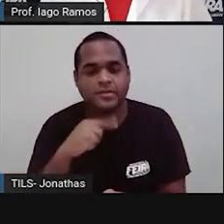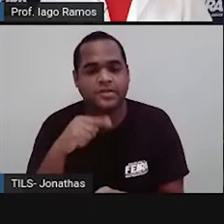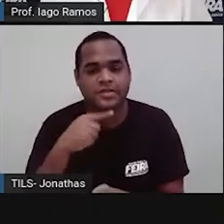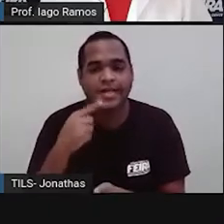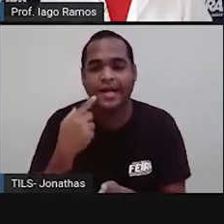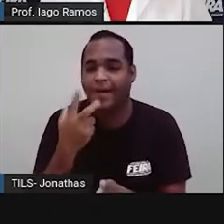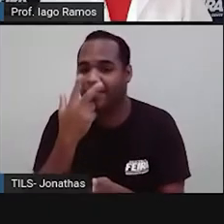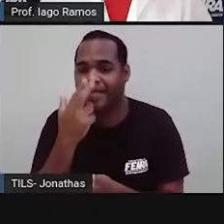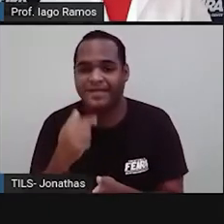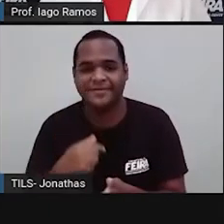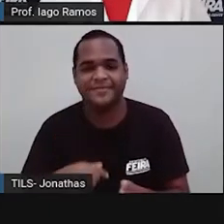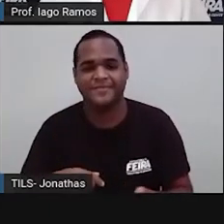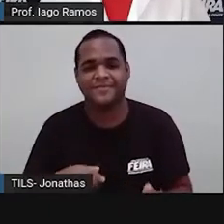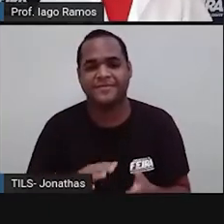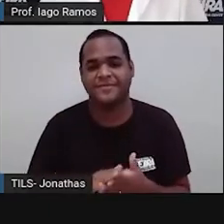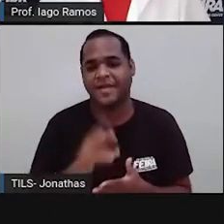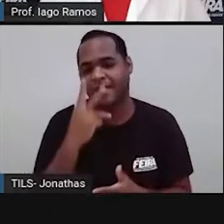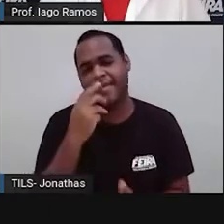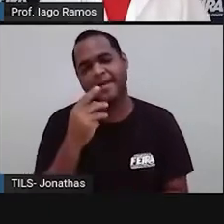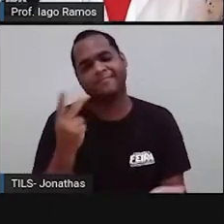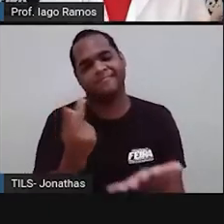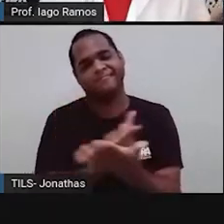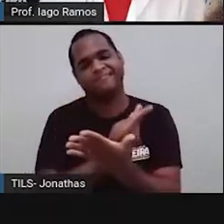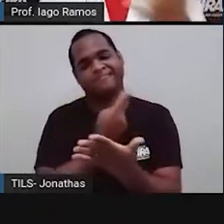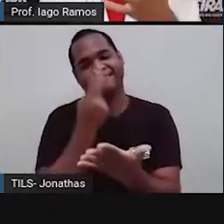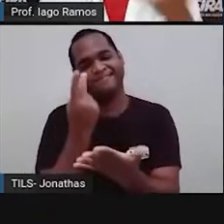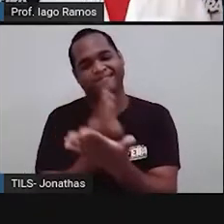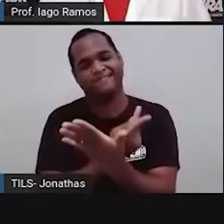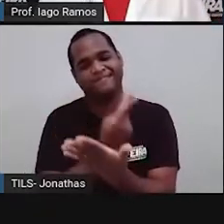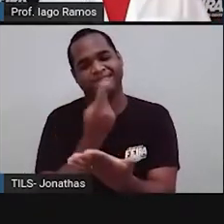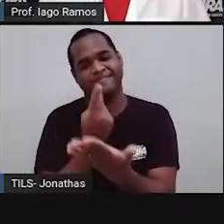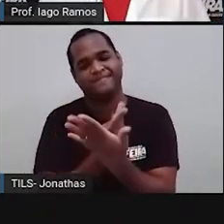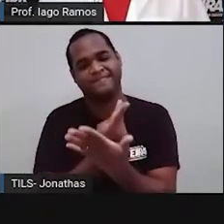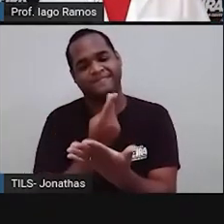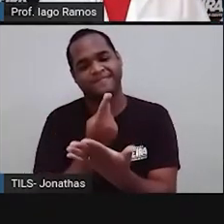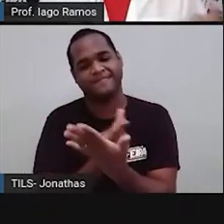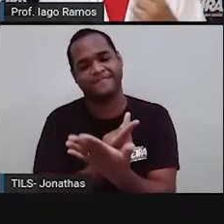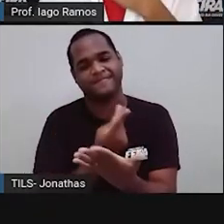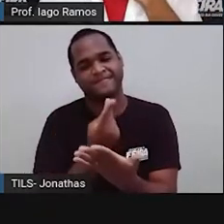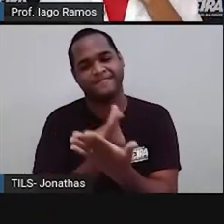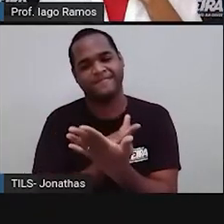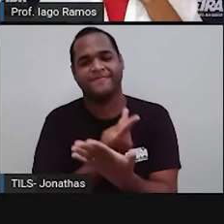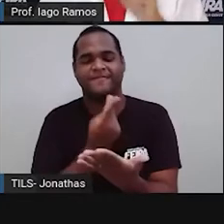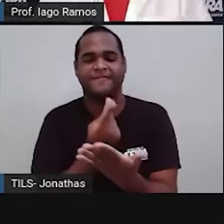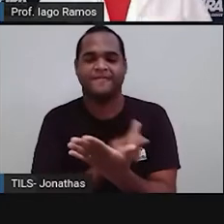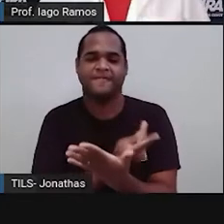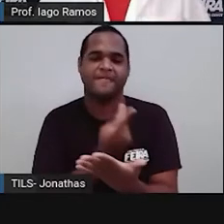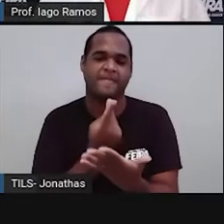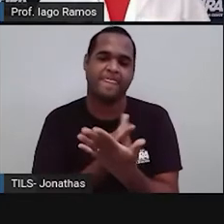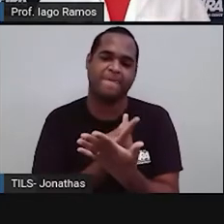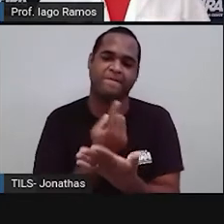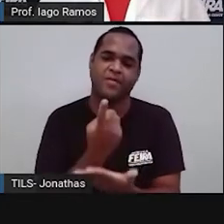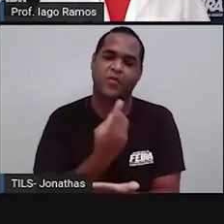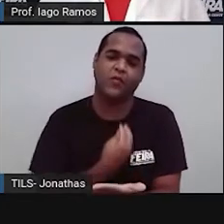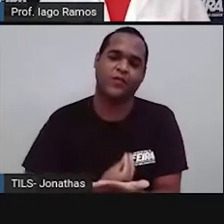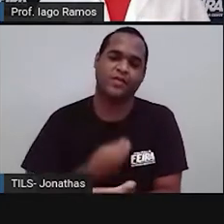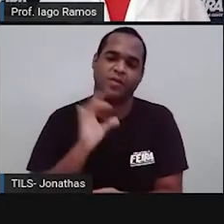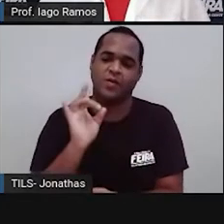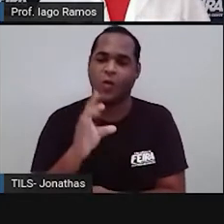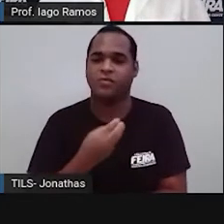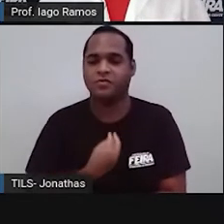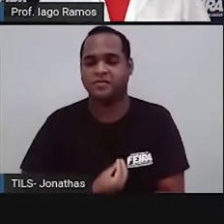Ah, fiquei encurralada. Errei. Ó, não é o cone. Ih, só tenho uma vida agora, hein?